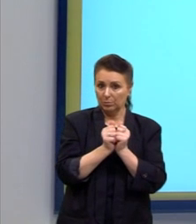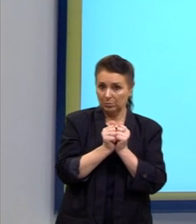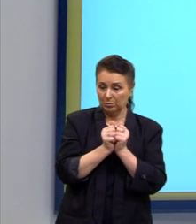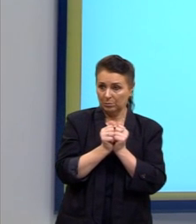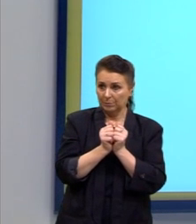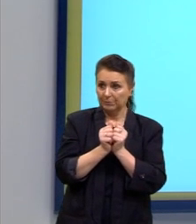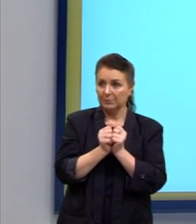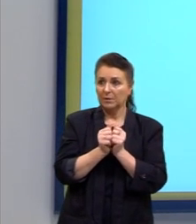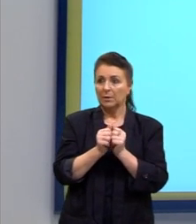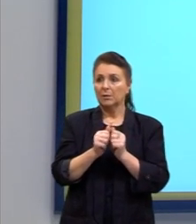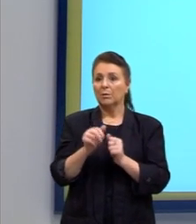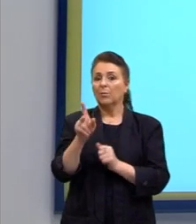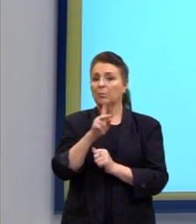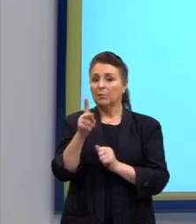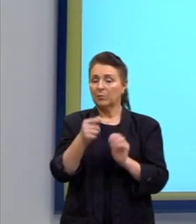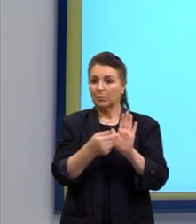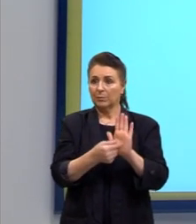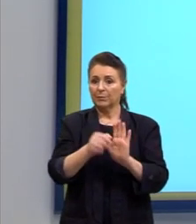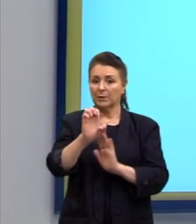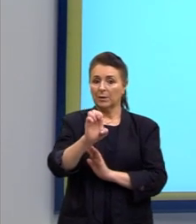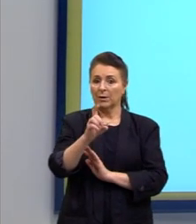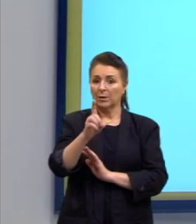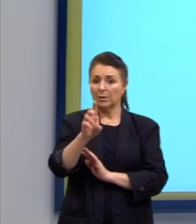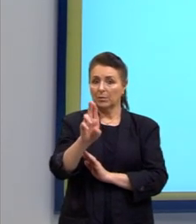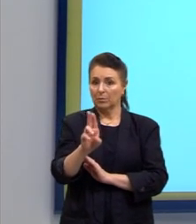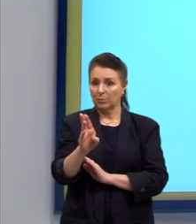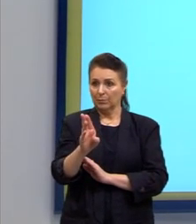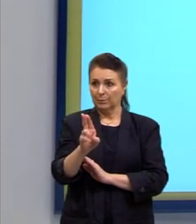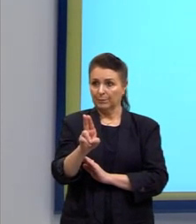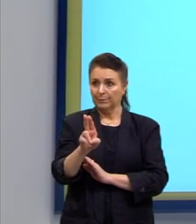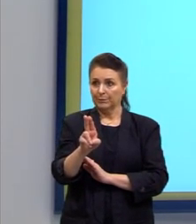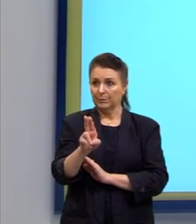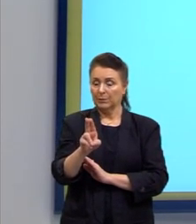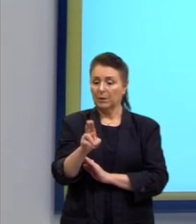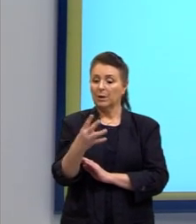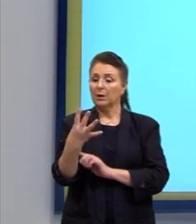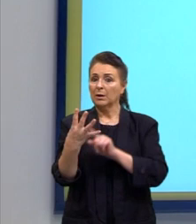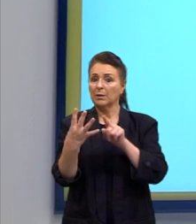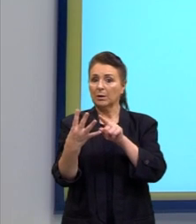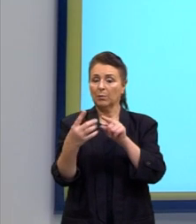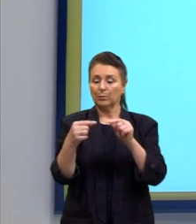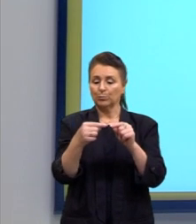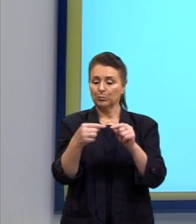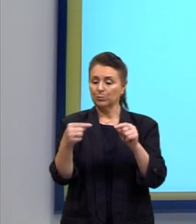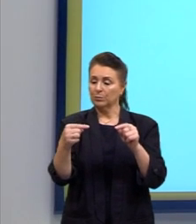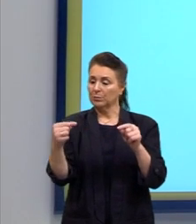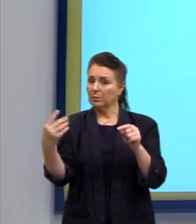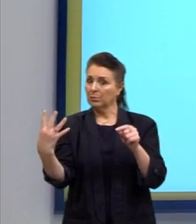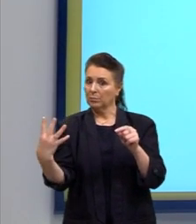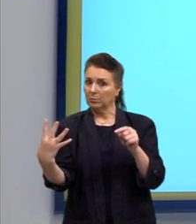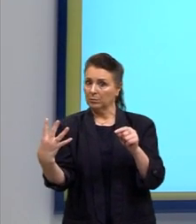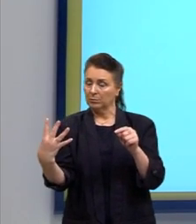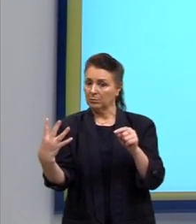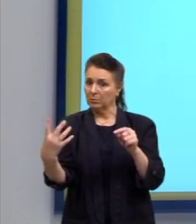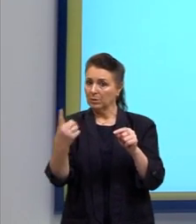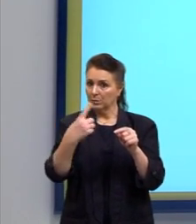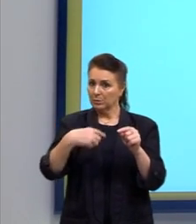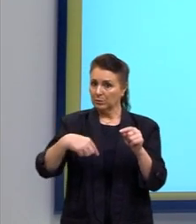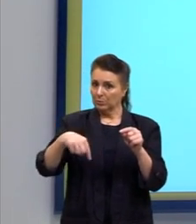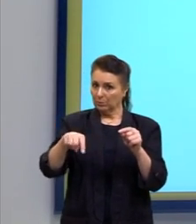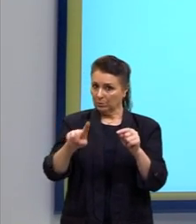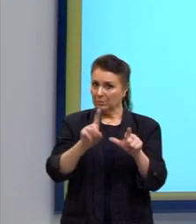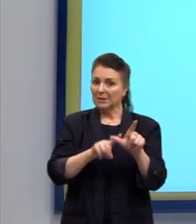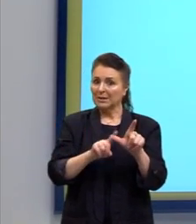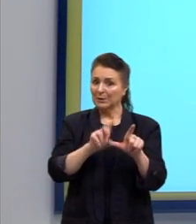Então, aqui eu destaquei EDU e ainda deixei, né, quatro tracinhos que indicam as quatro outras letras do nome